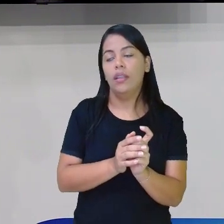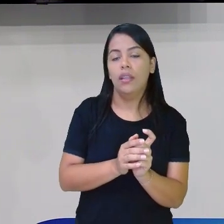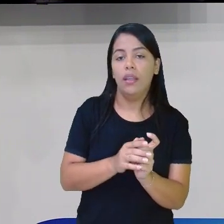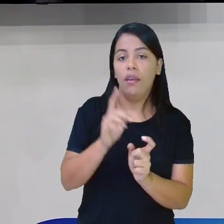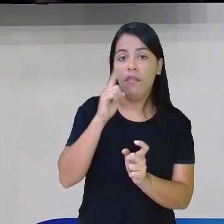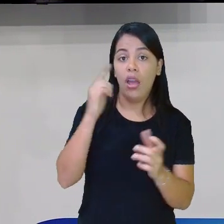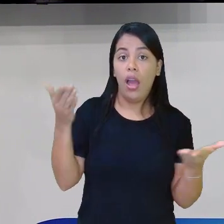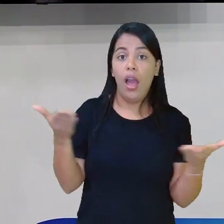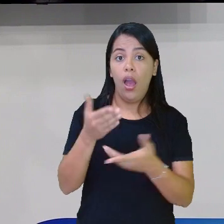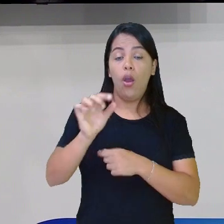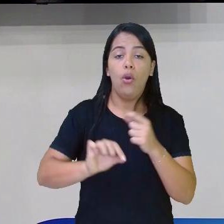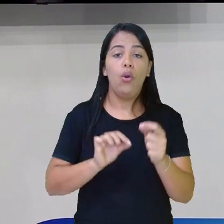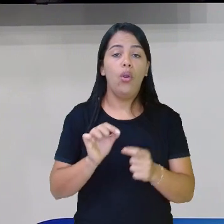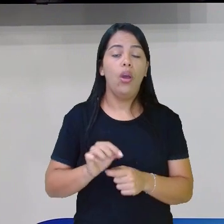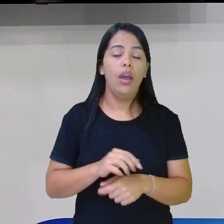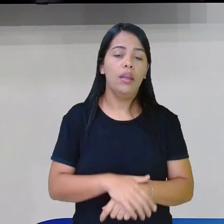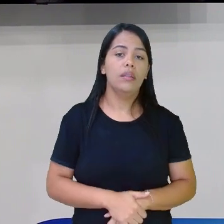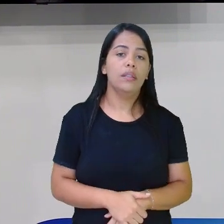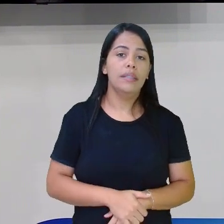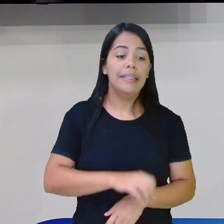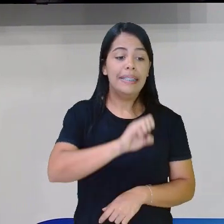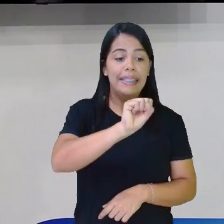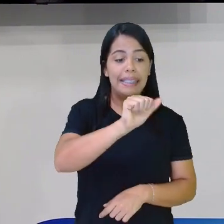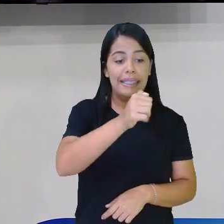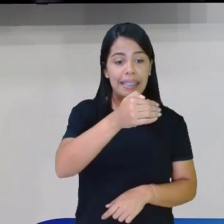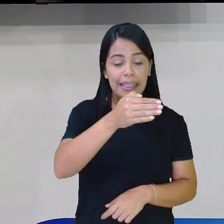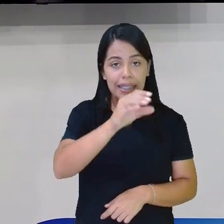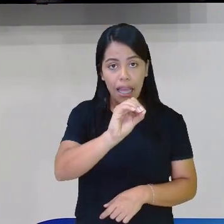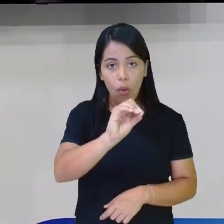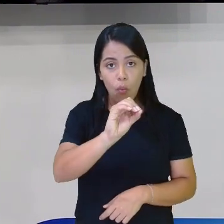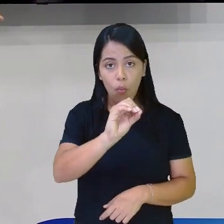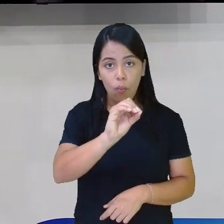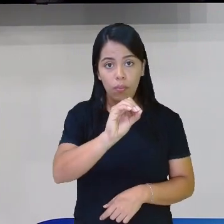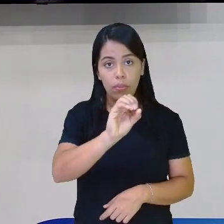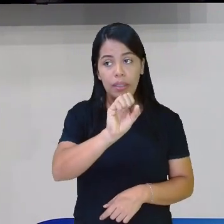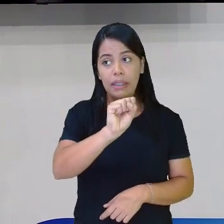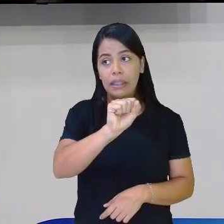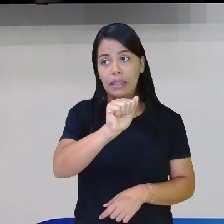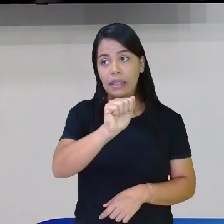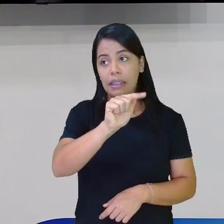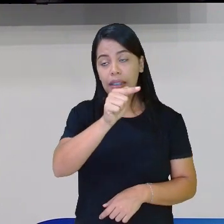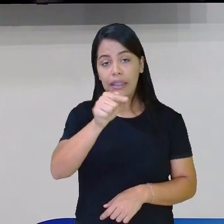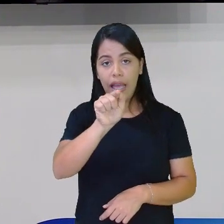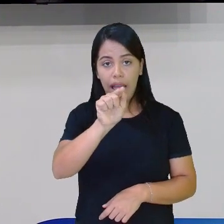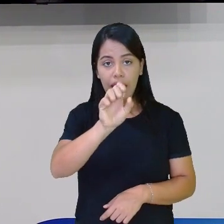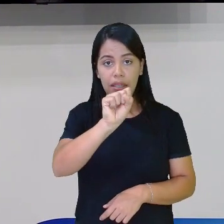Não estar doente, estar passando bem. Está são, está são, tá?